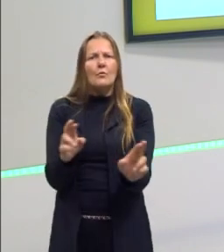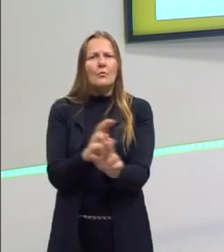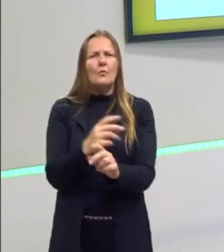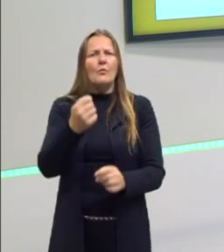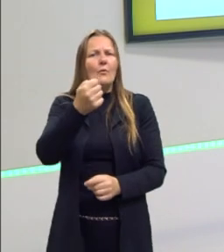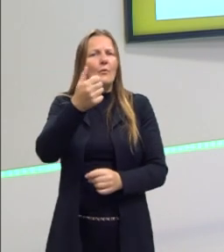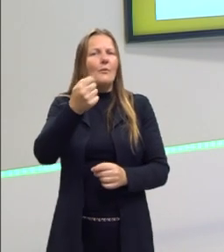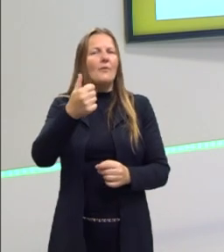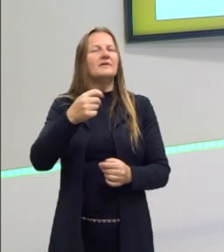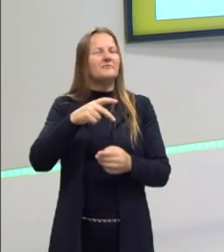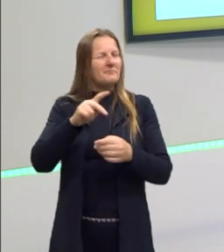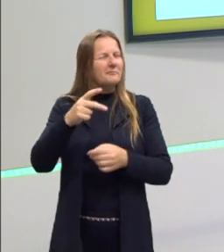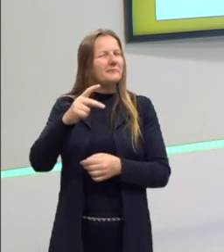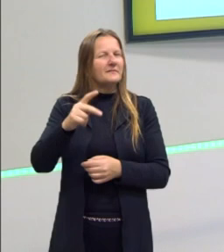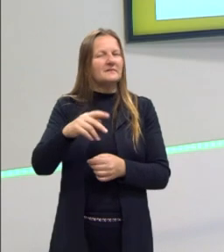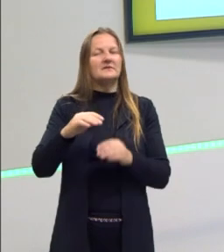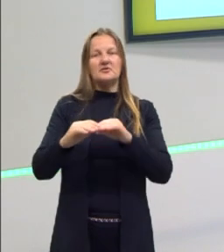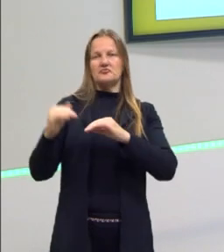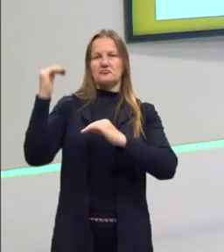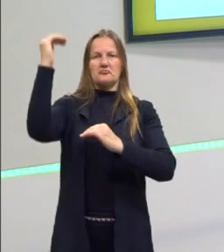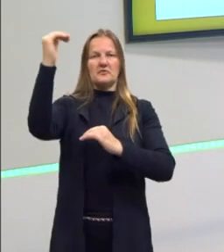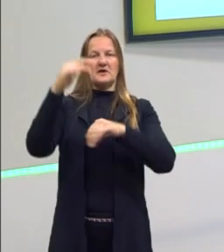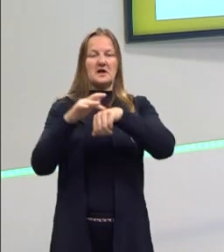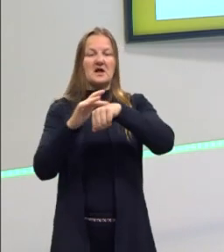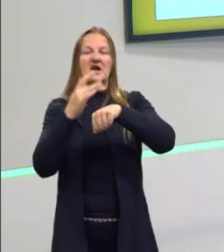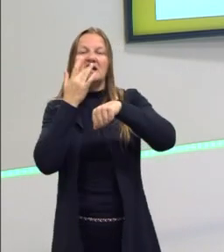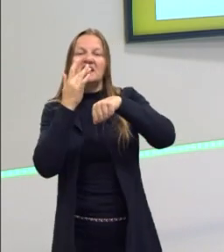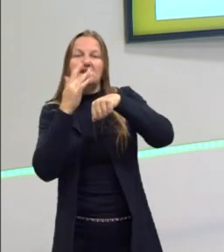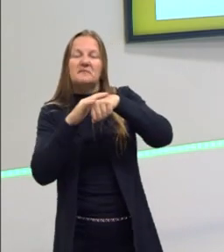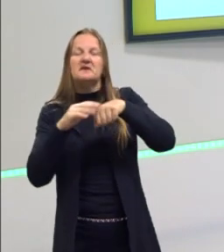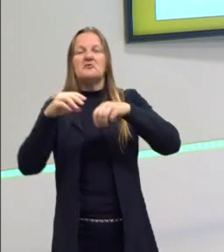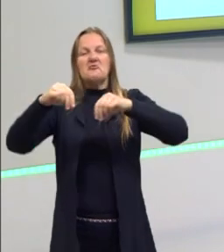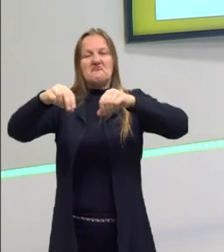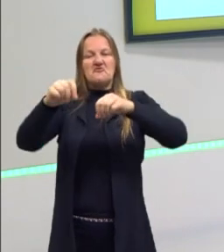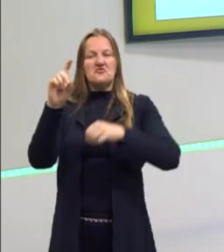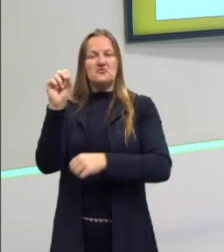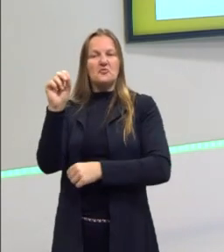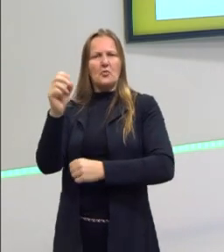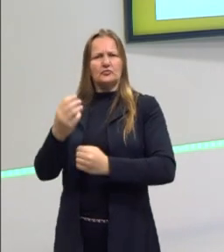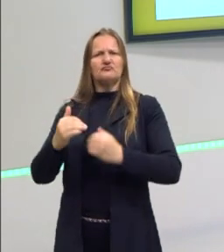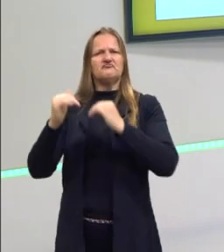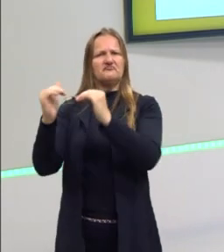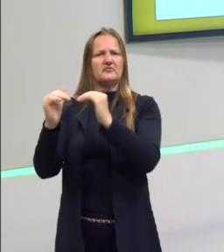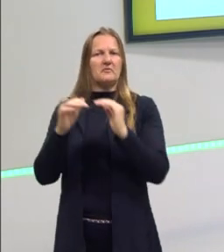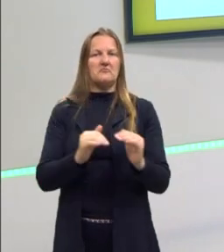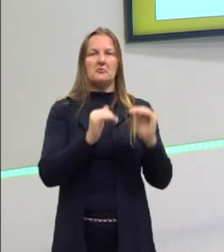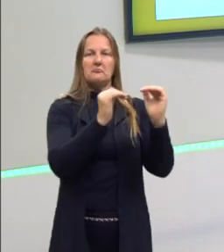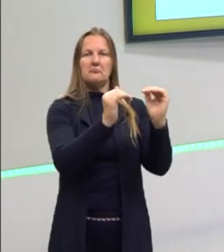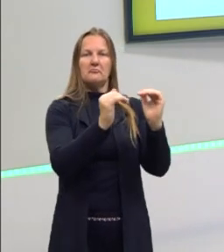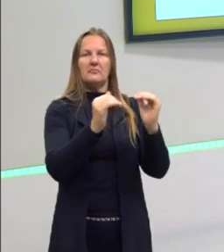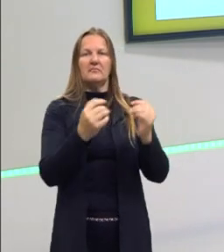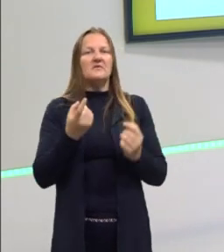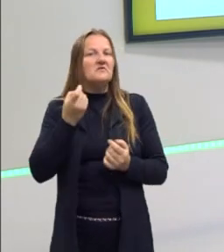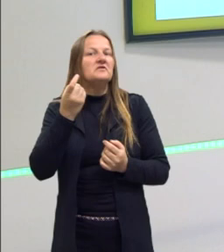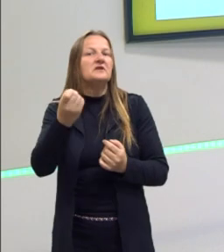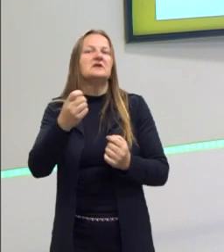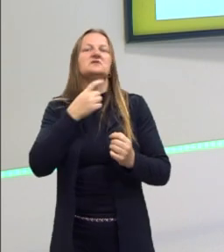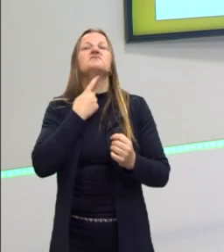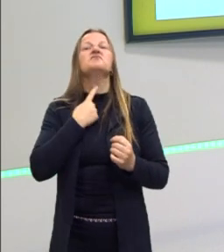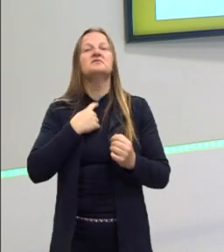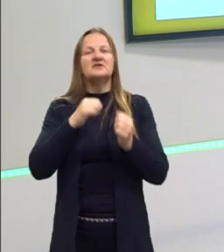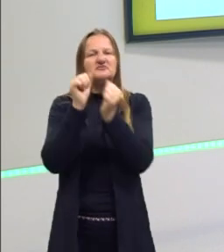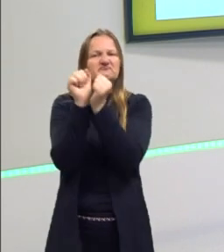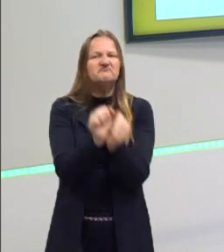eram membros da elite, brancos, fazendeiros, estancieros, que também tinham interesse em manter a